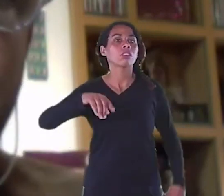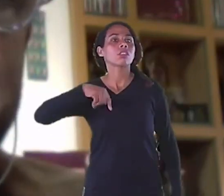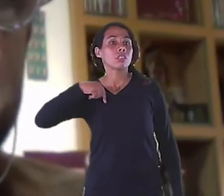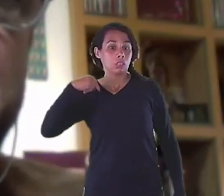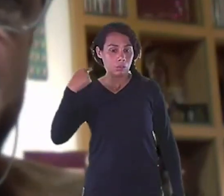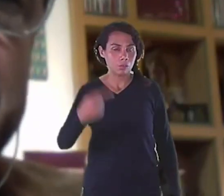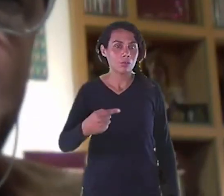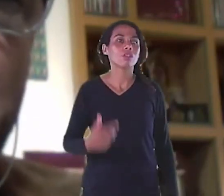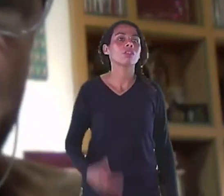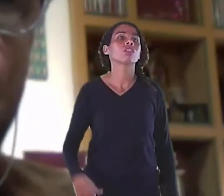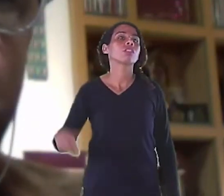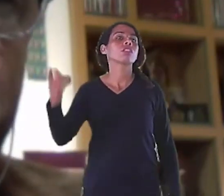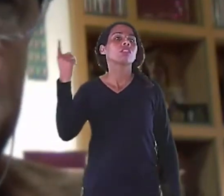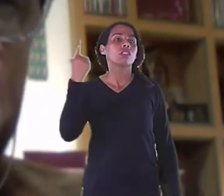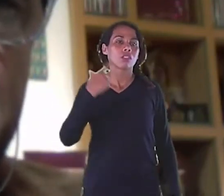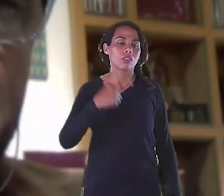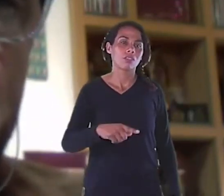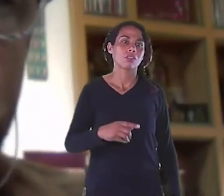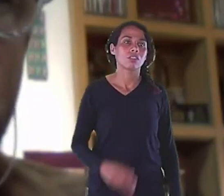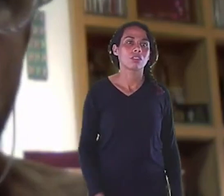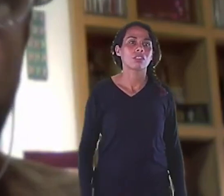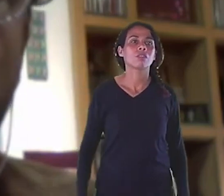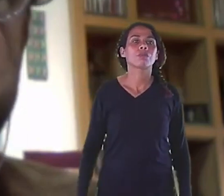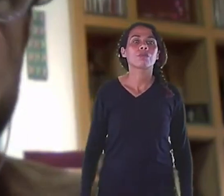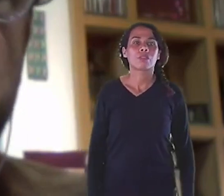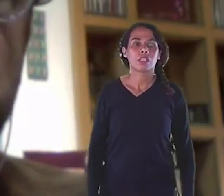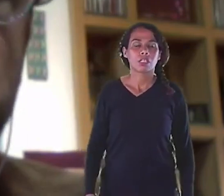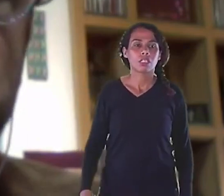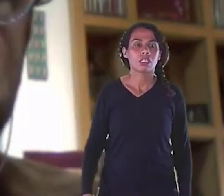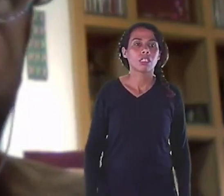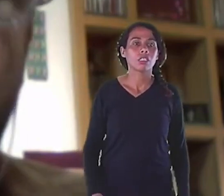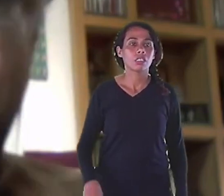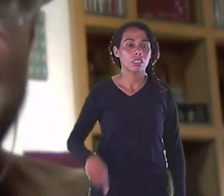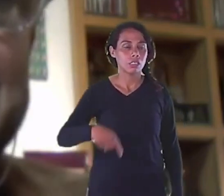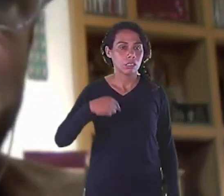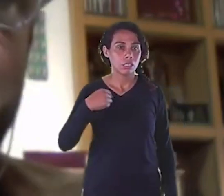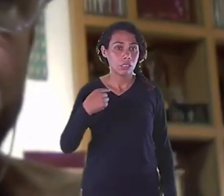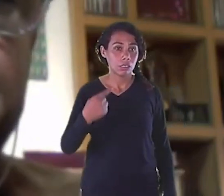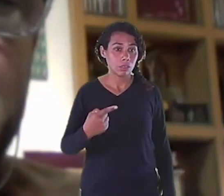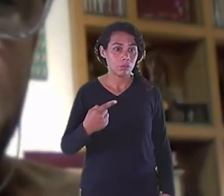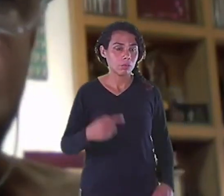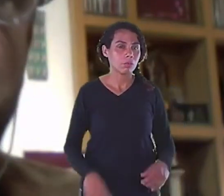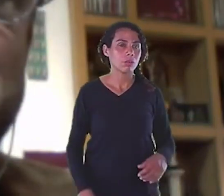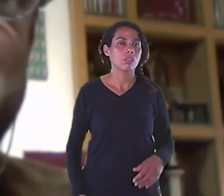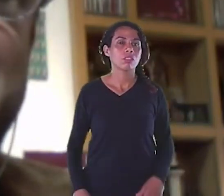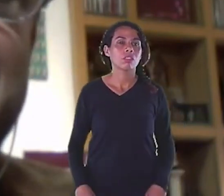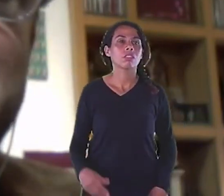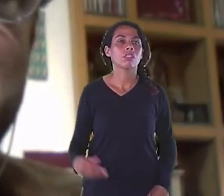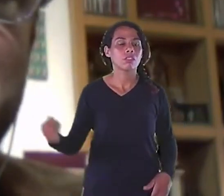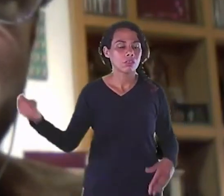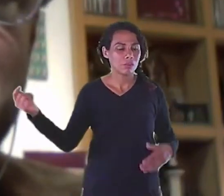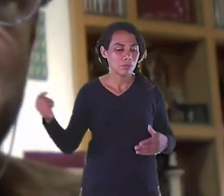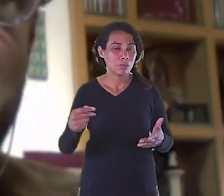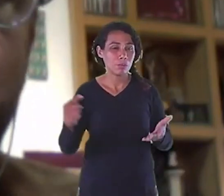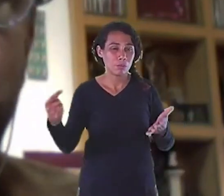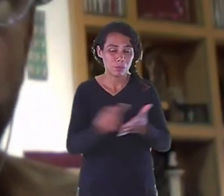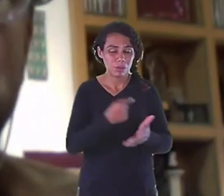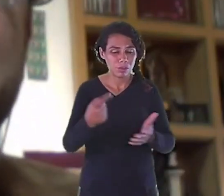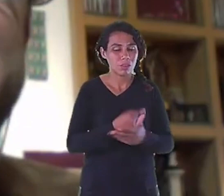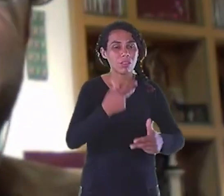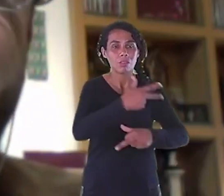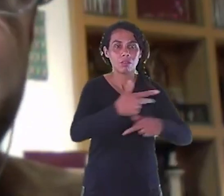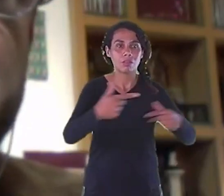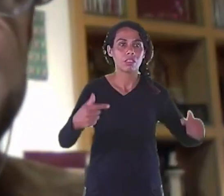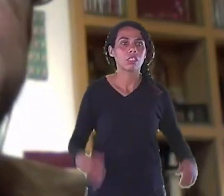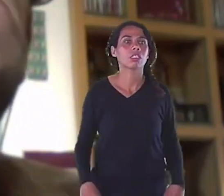Com essa experiência Do Covid Ele falou assim Depois do que eu passei Eu tenho certeza Que a